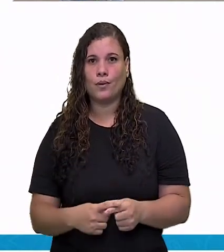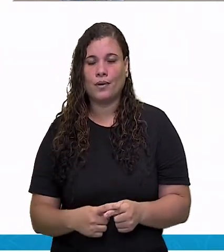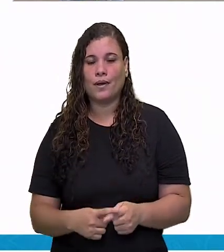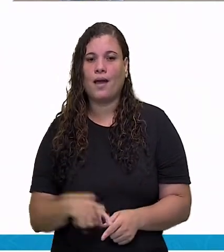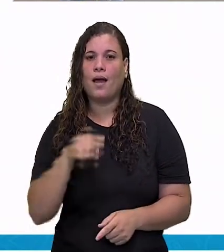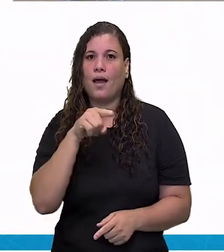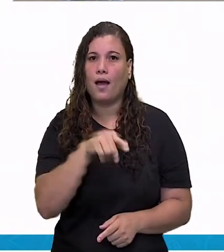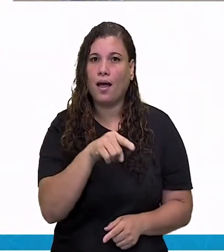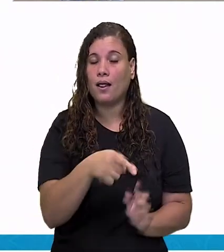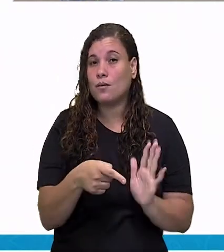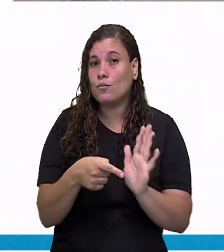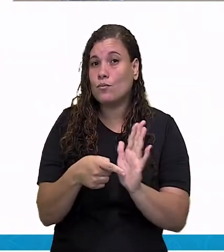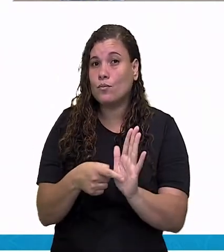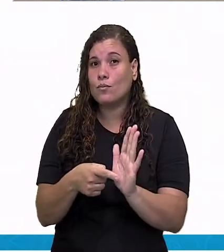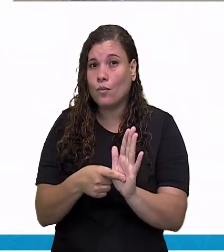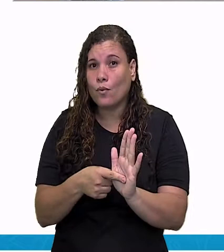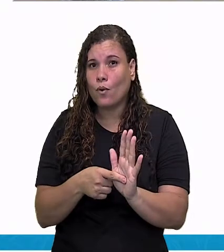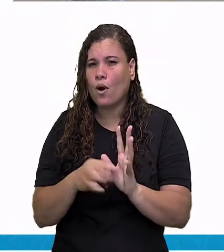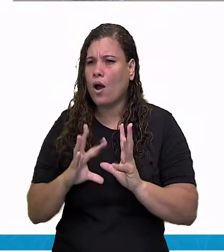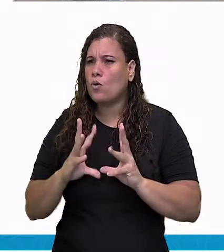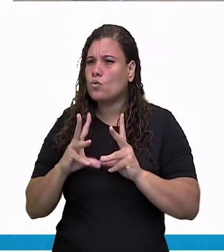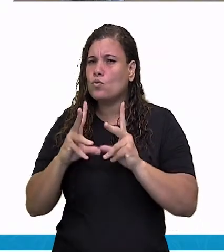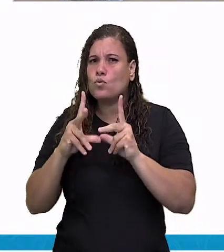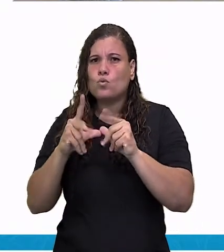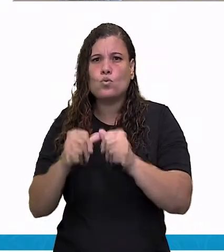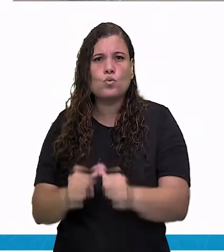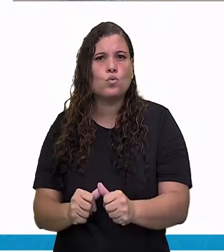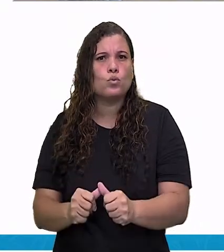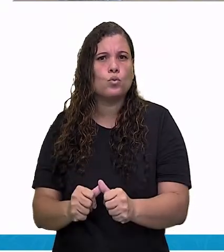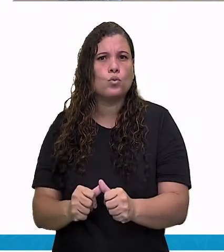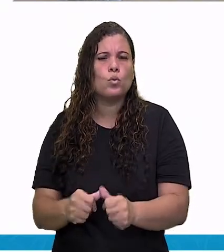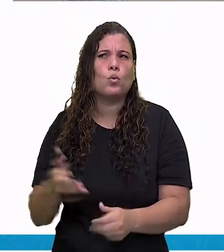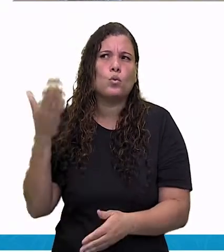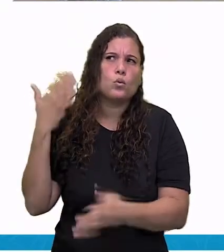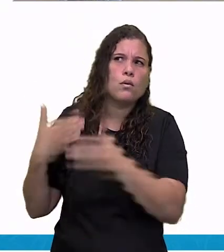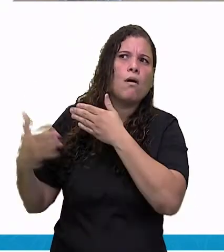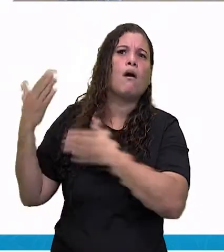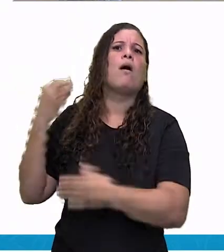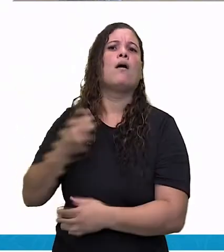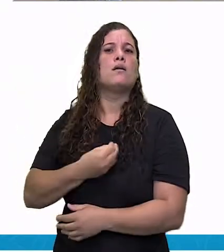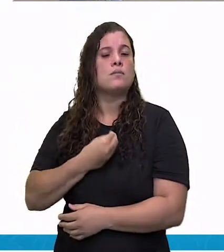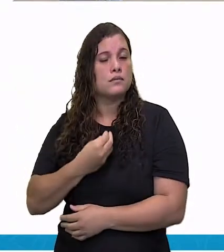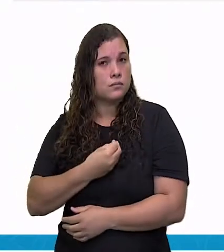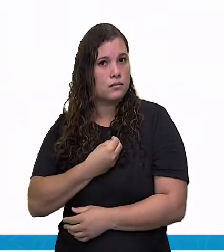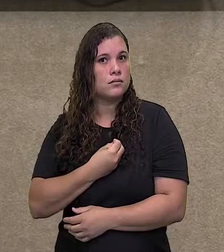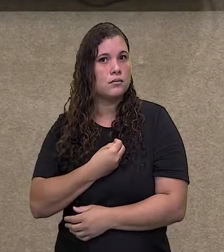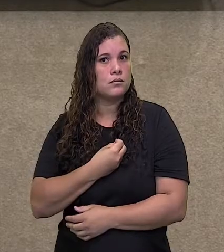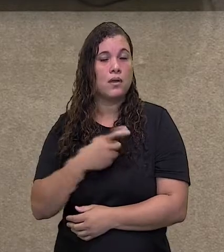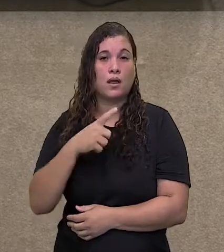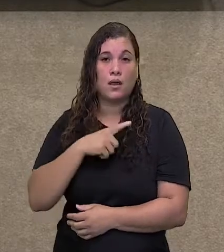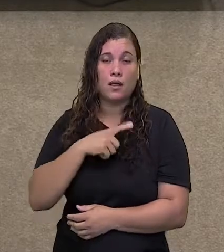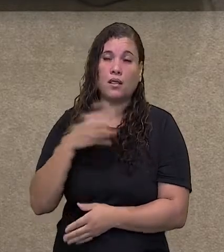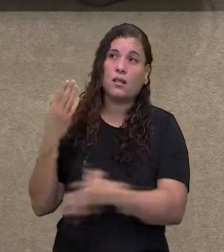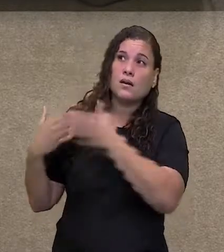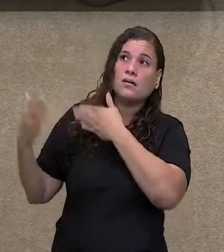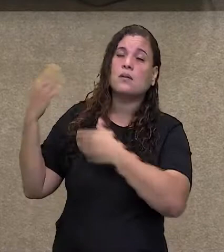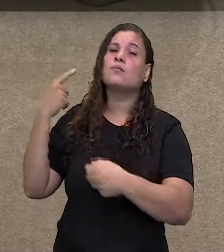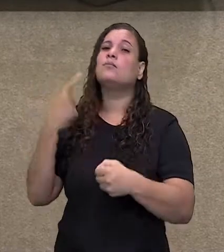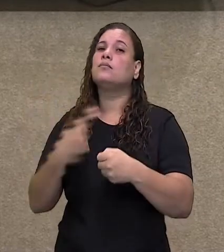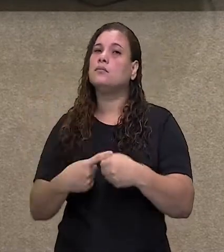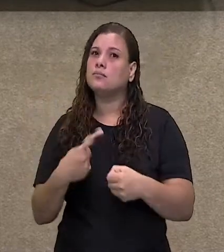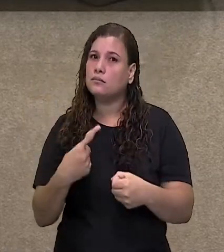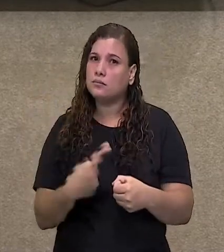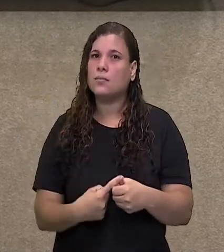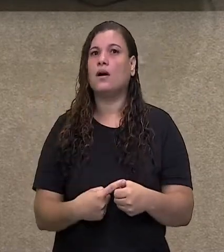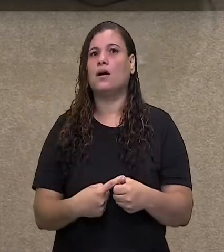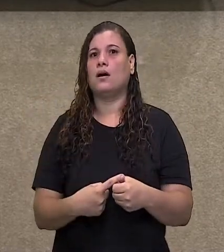história e tudo que envolve aquela sociedade ou aquela cidade ou às vezes até aquela